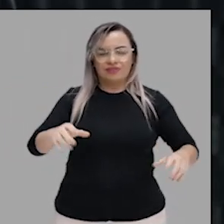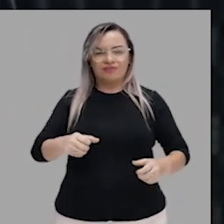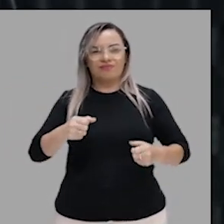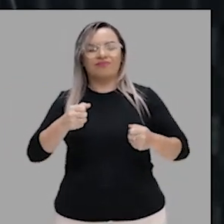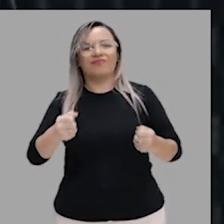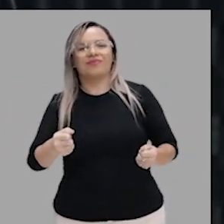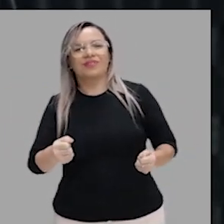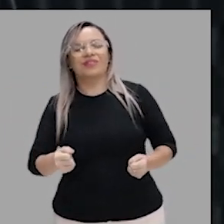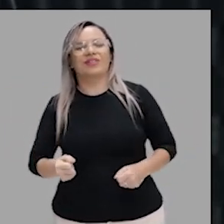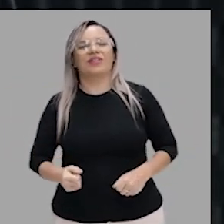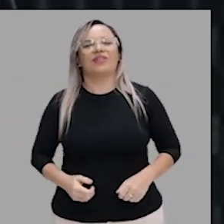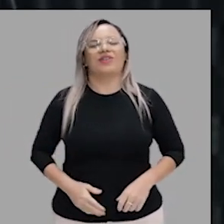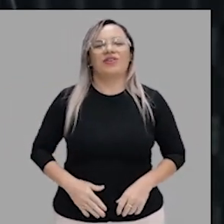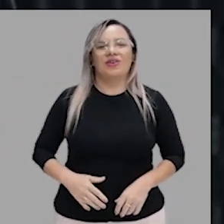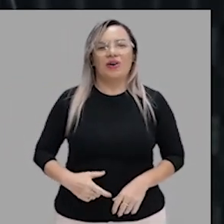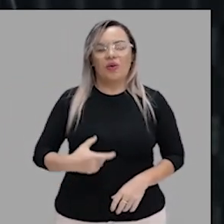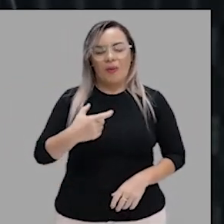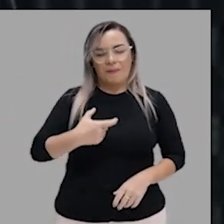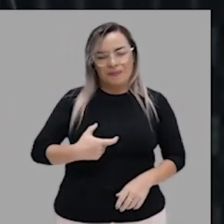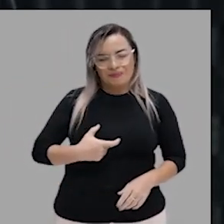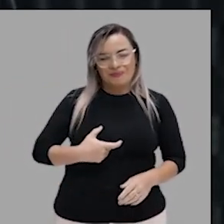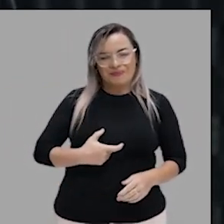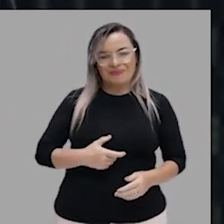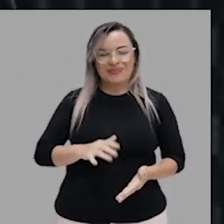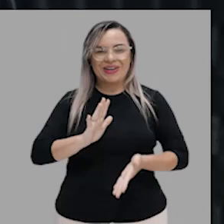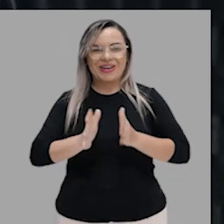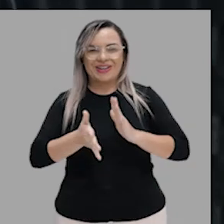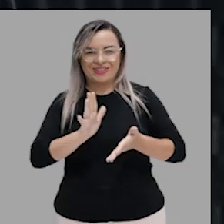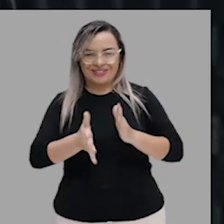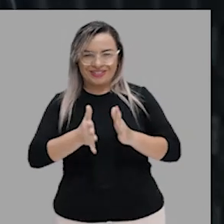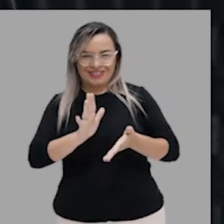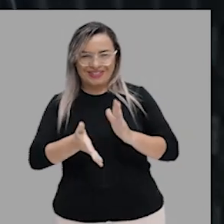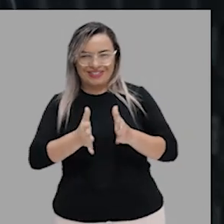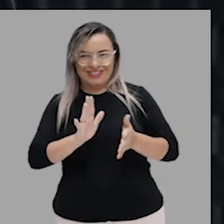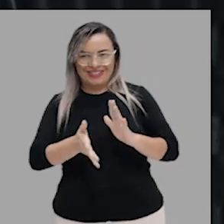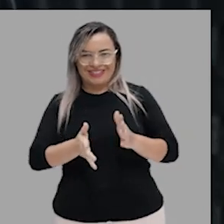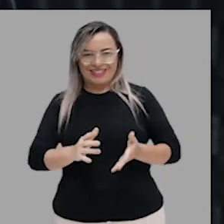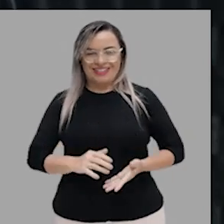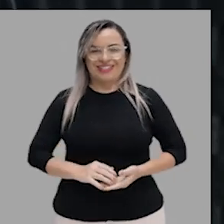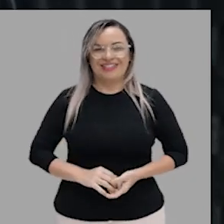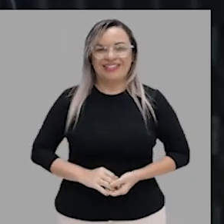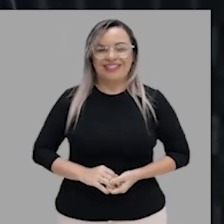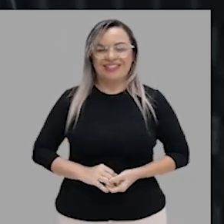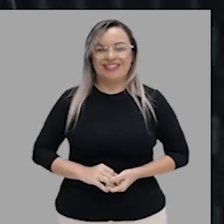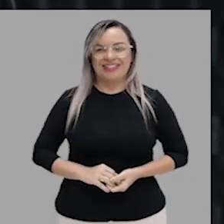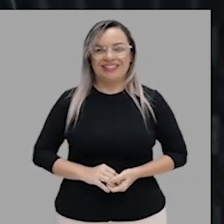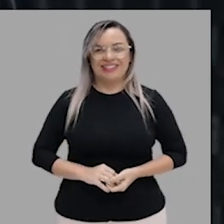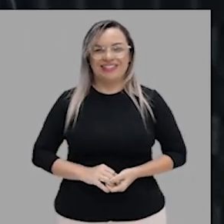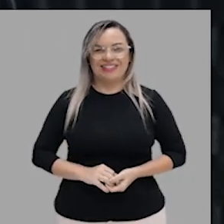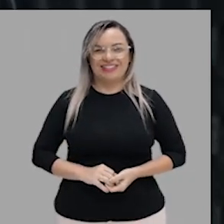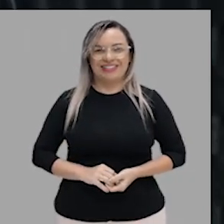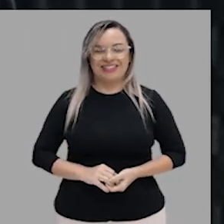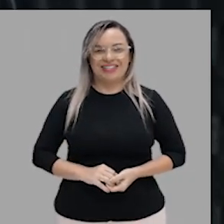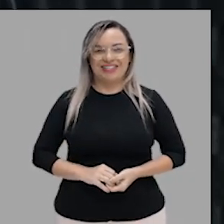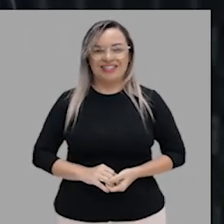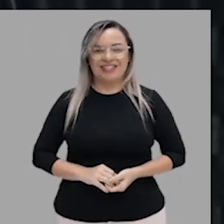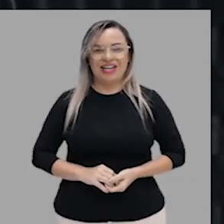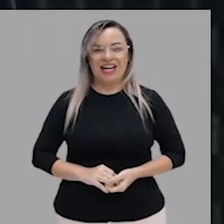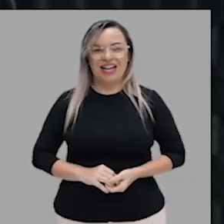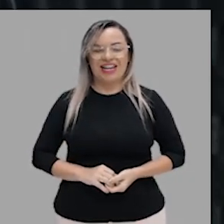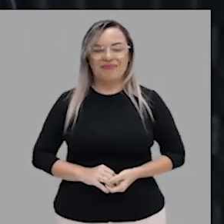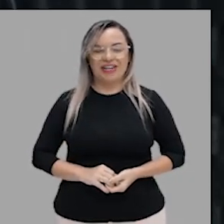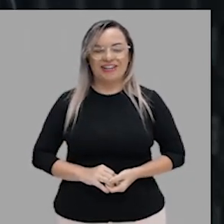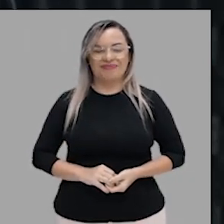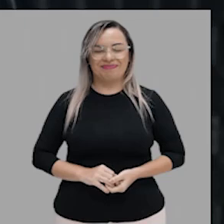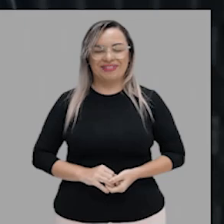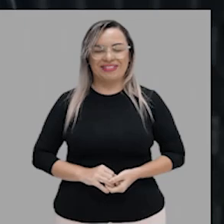comando com as minhas colegas da Libras, das Libras, né? Ou da Libras? É da Libras ou das Libras? Diz aí para